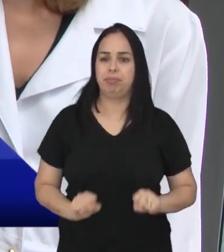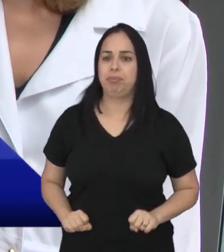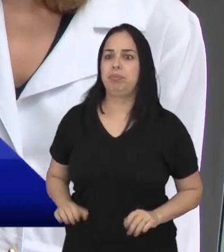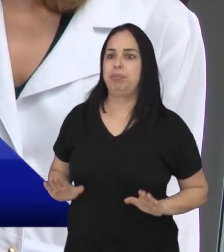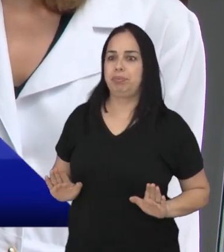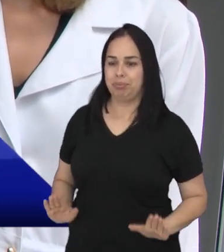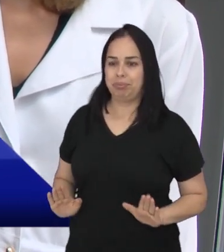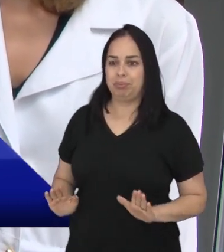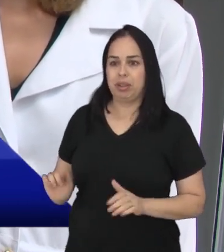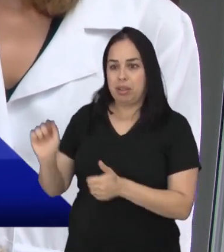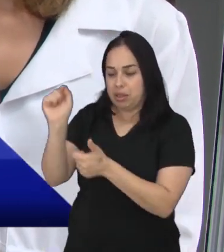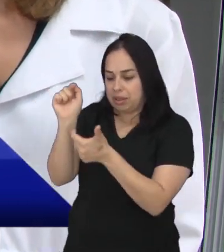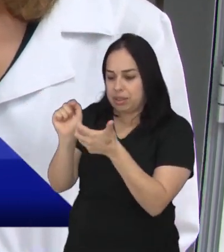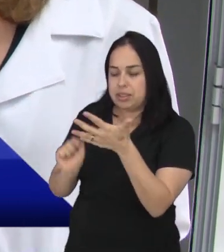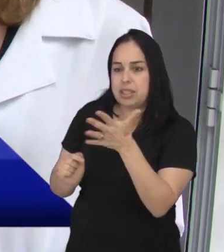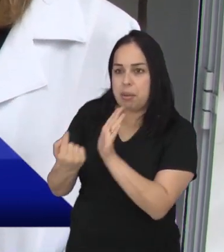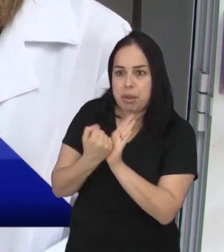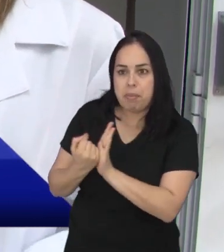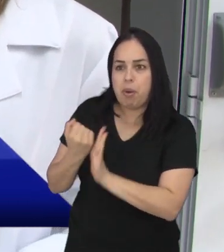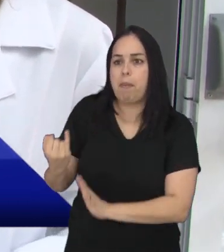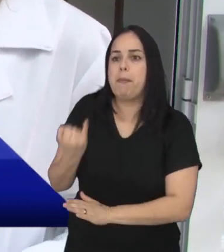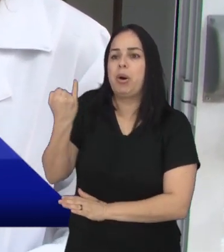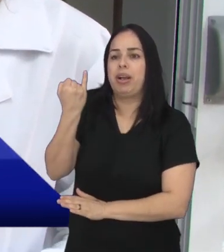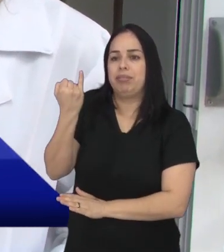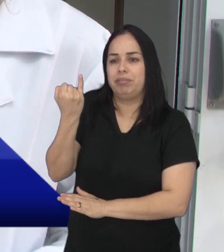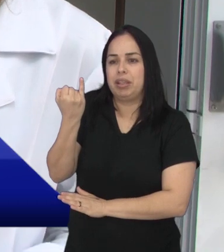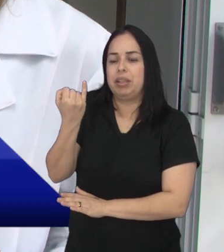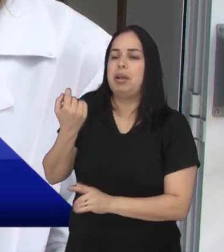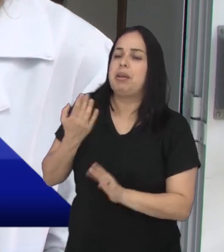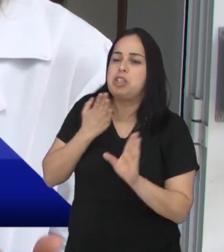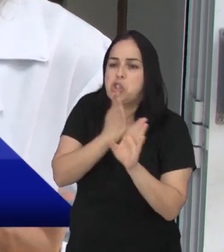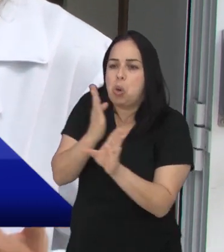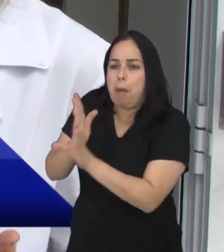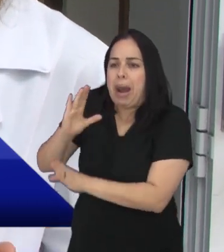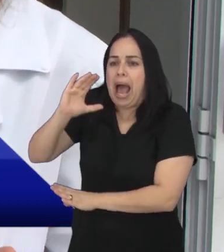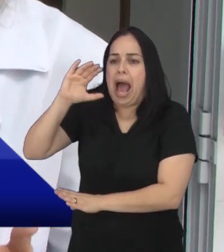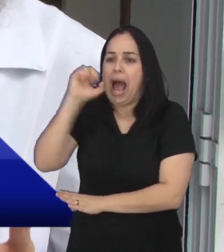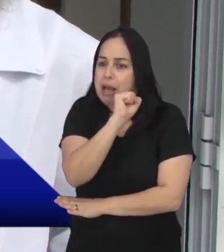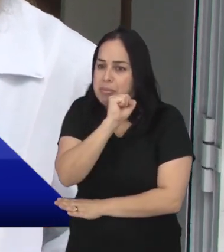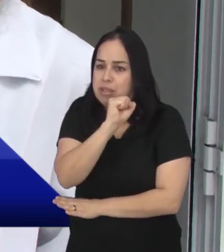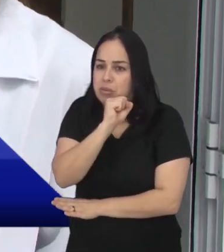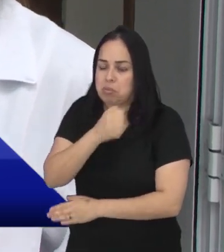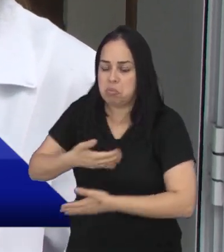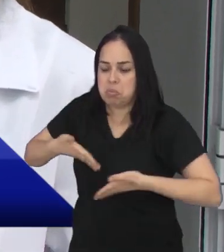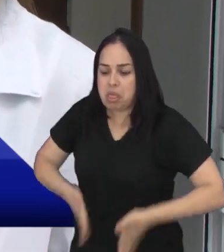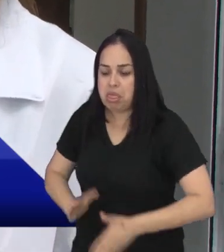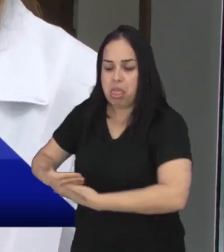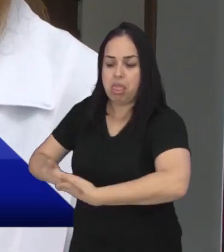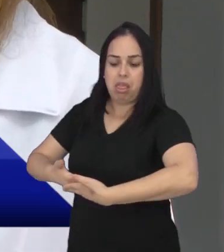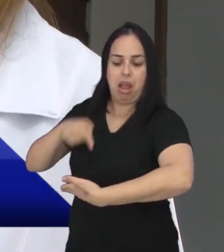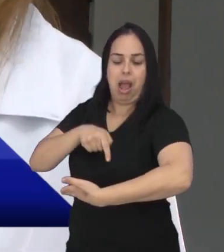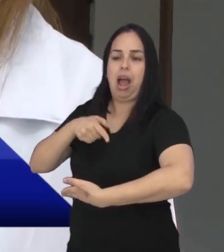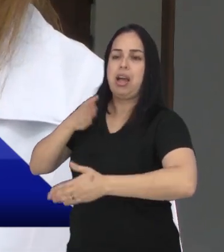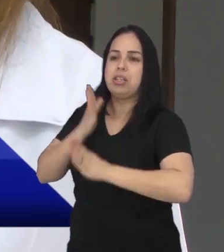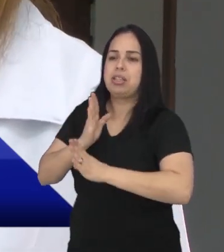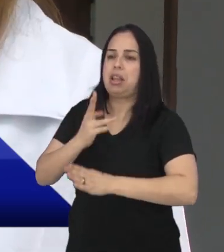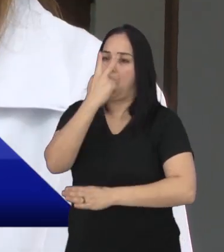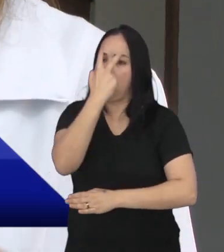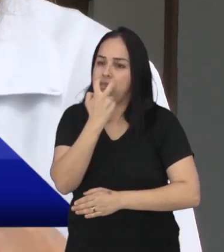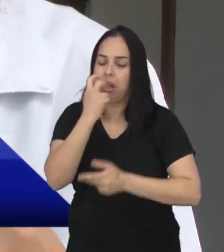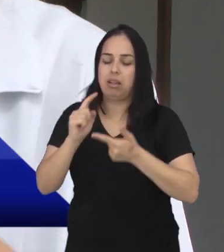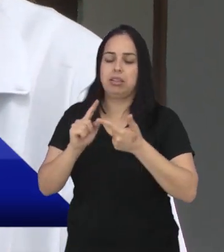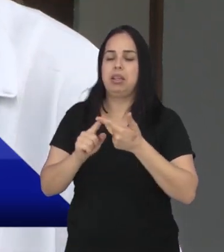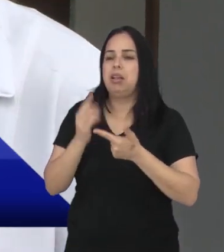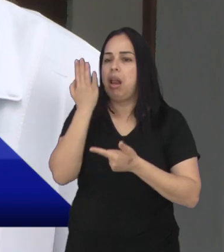testes assim que o bebê nasce? Os testes são importantes porque a gente consegue detectar precocemente algumas doenças do recém-nascido